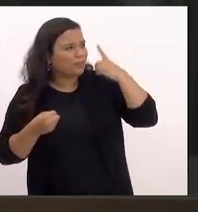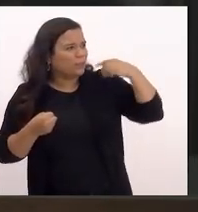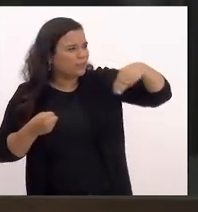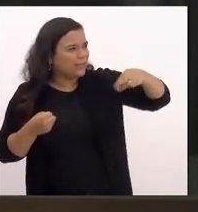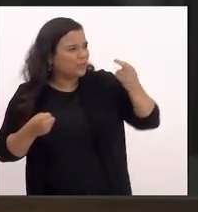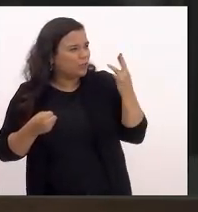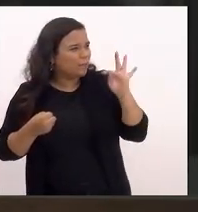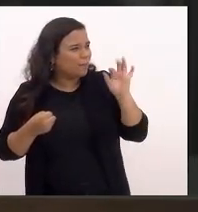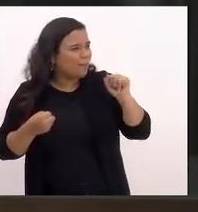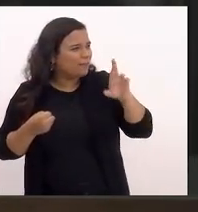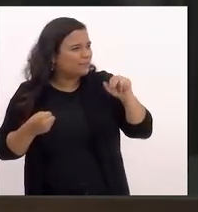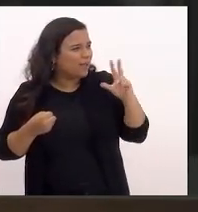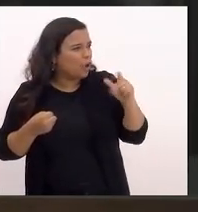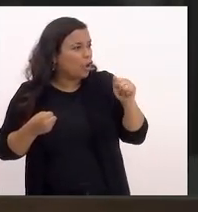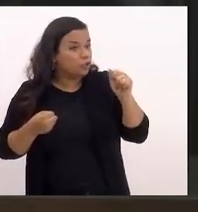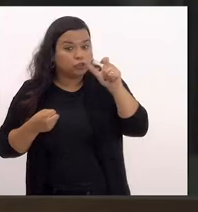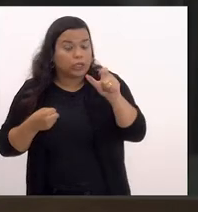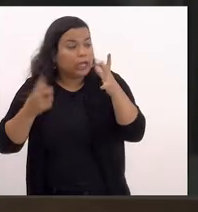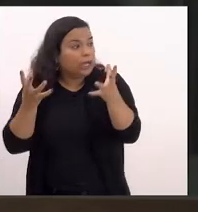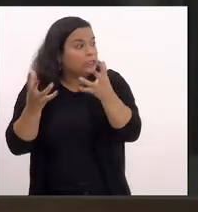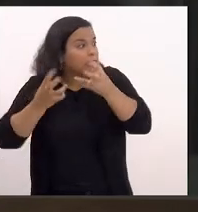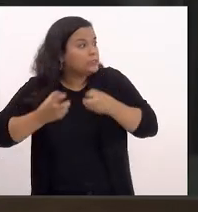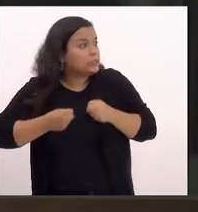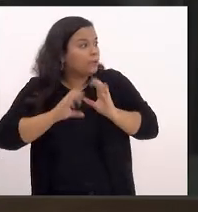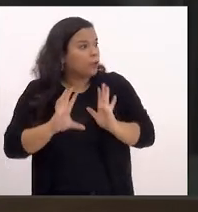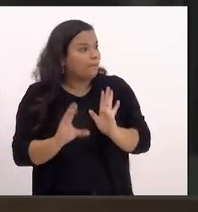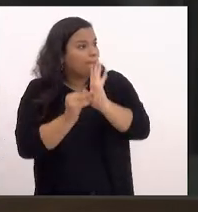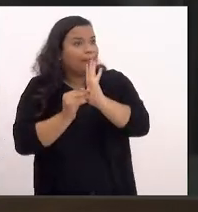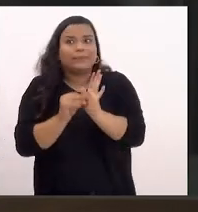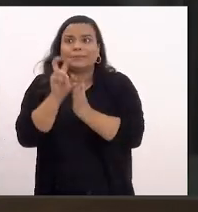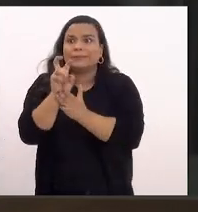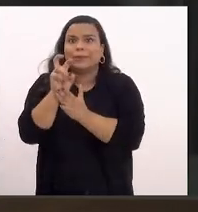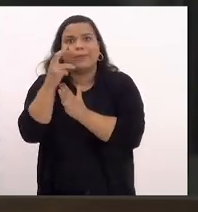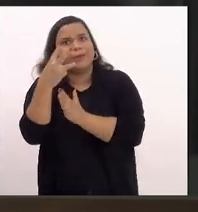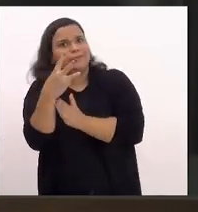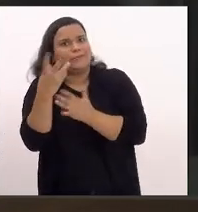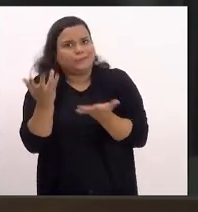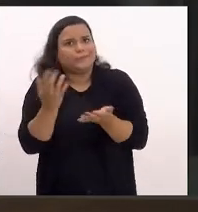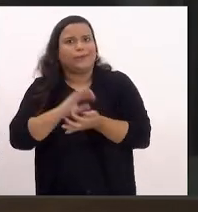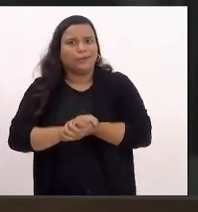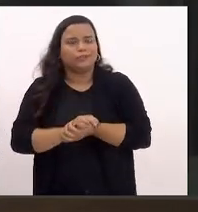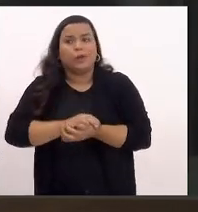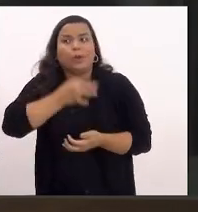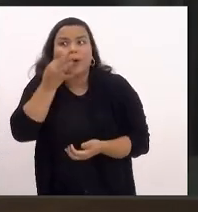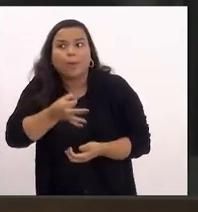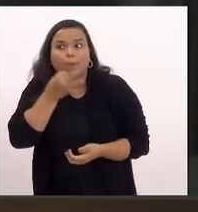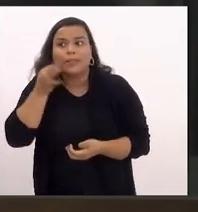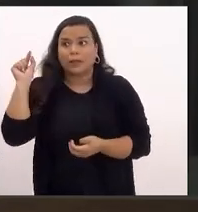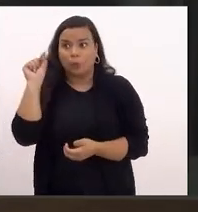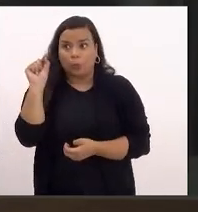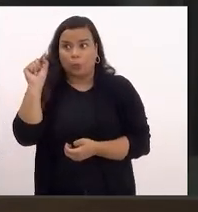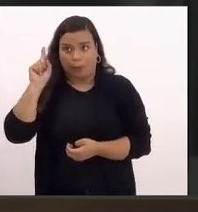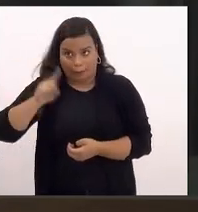53 emendas. O parecer é o seguinte, deputada Tia Ju,